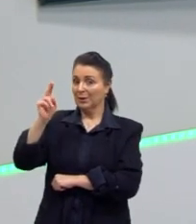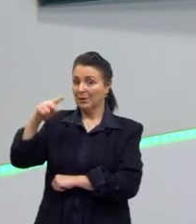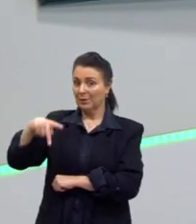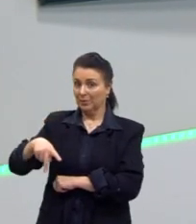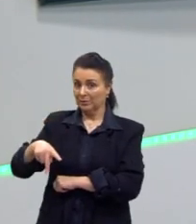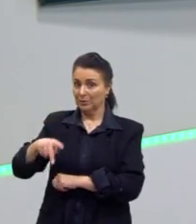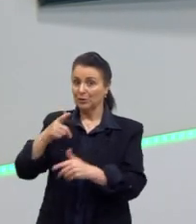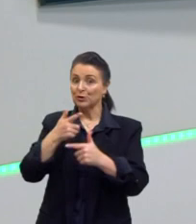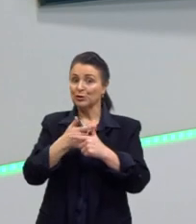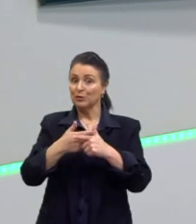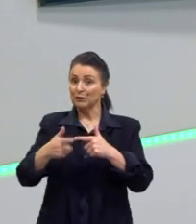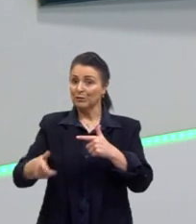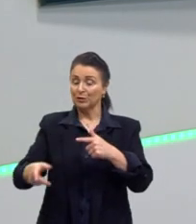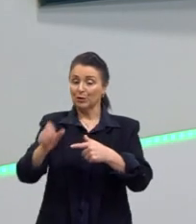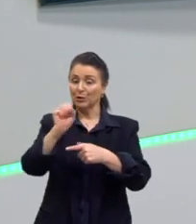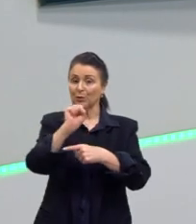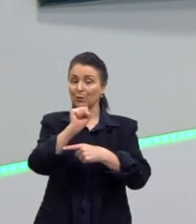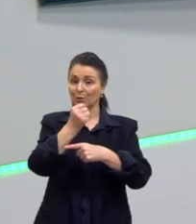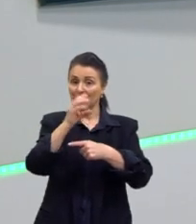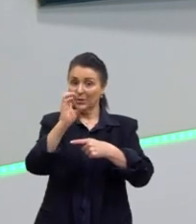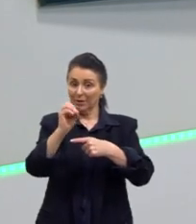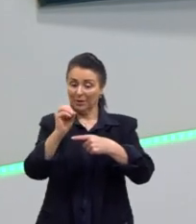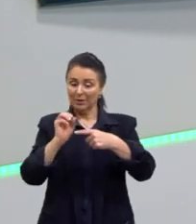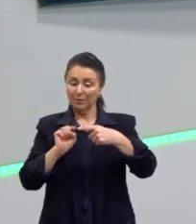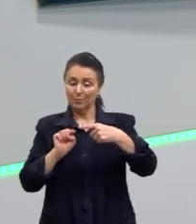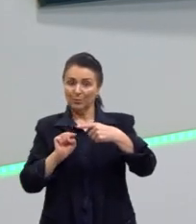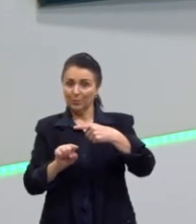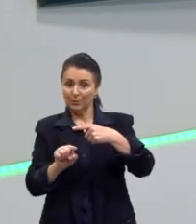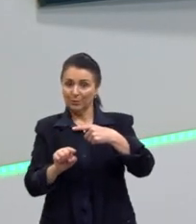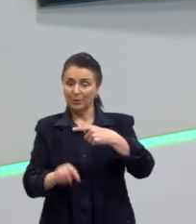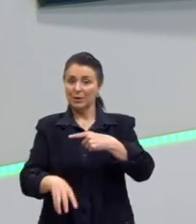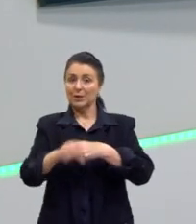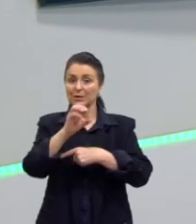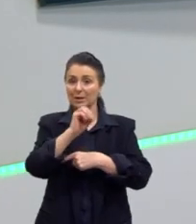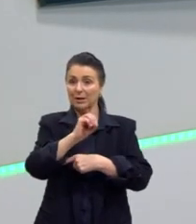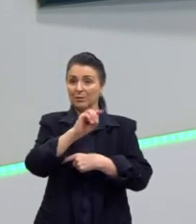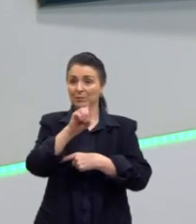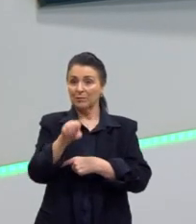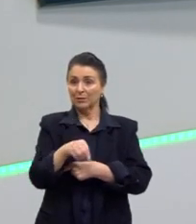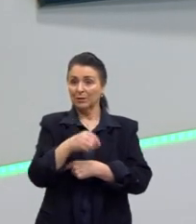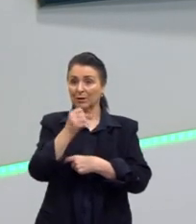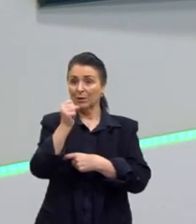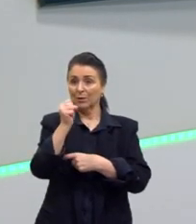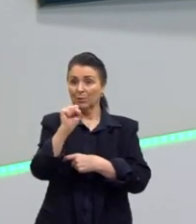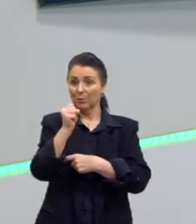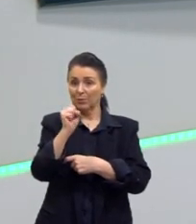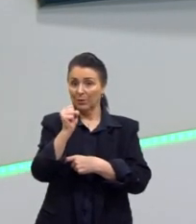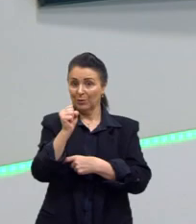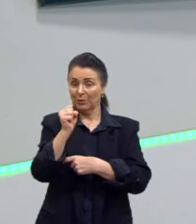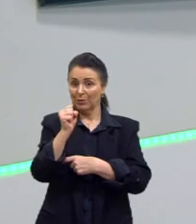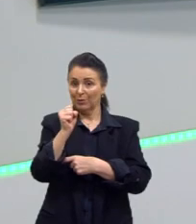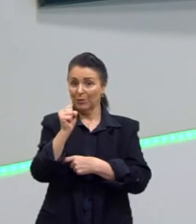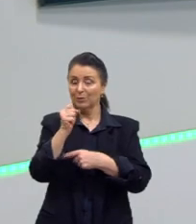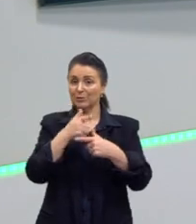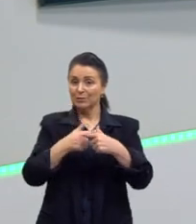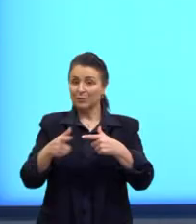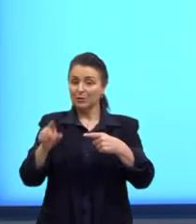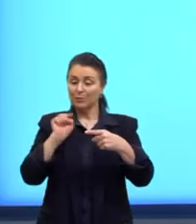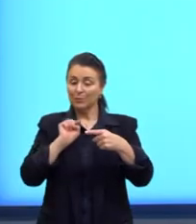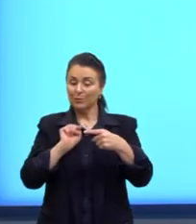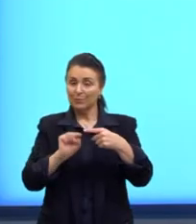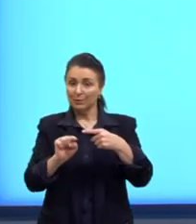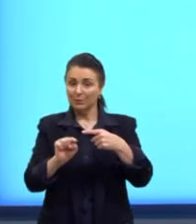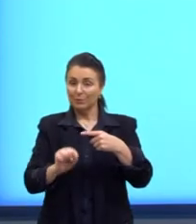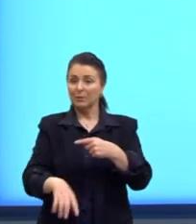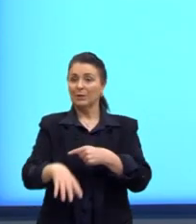por mil. Então, teríamos 0,8 metro dividido por mil. Então, teríamos